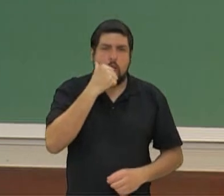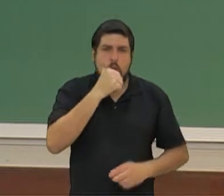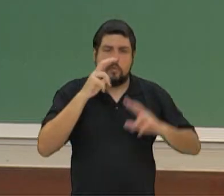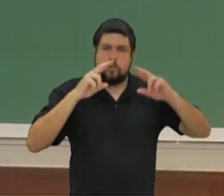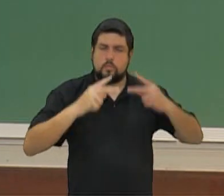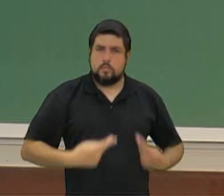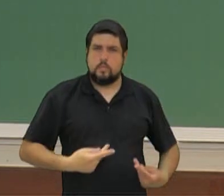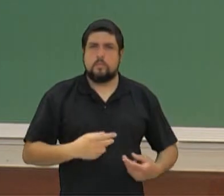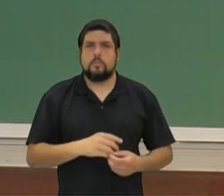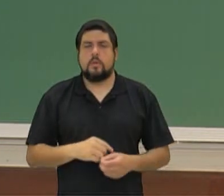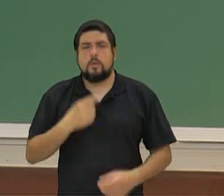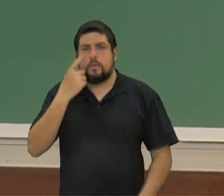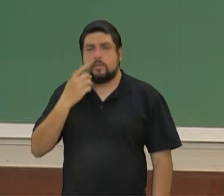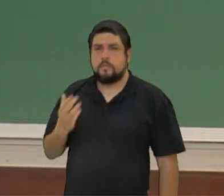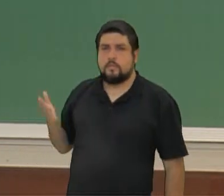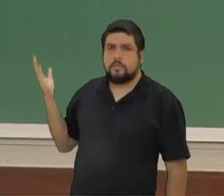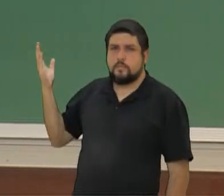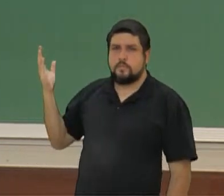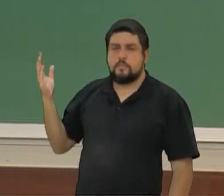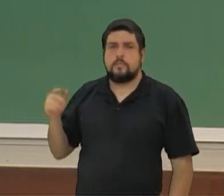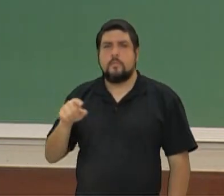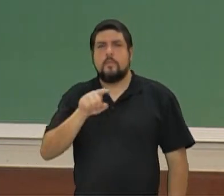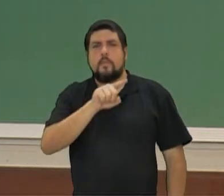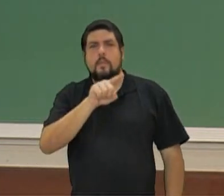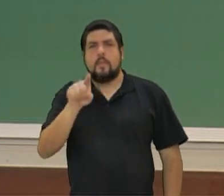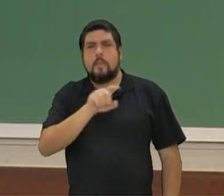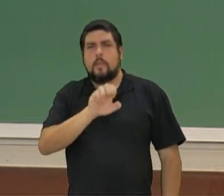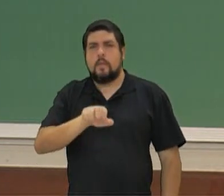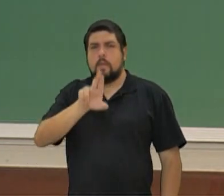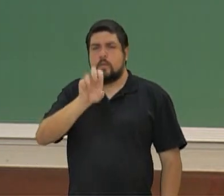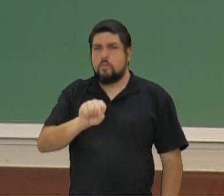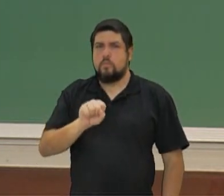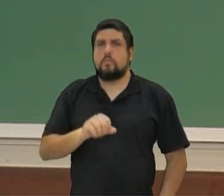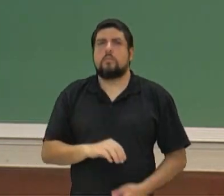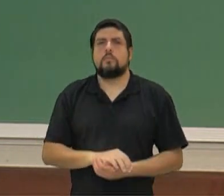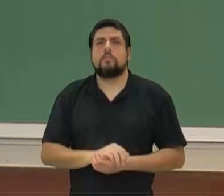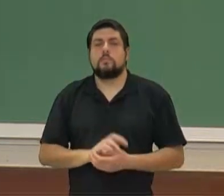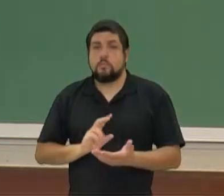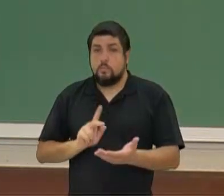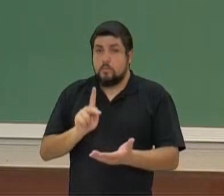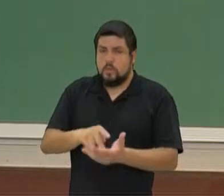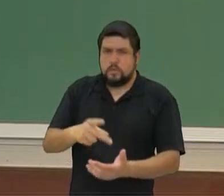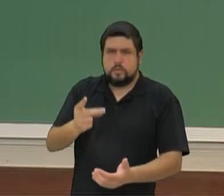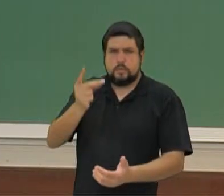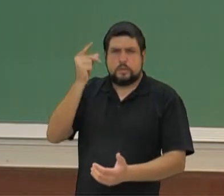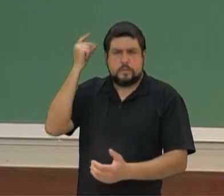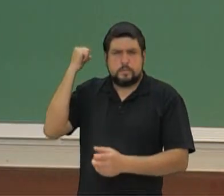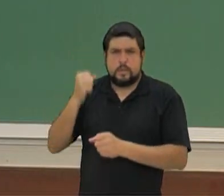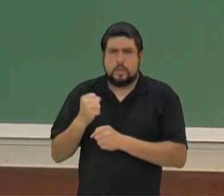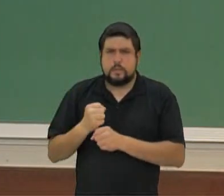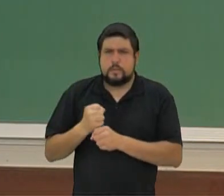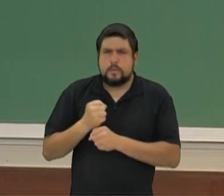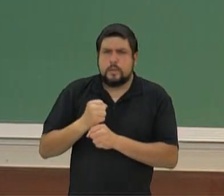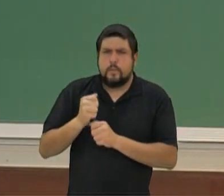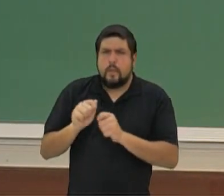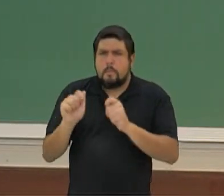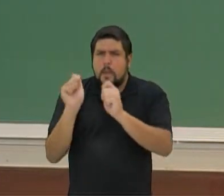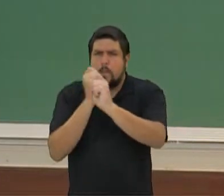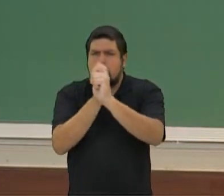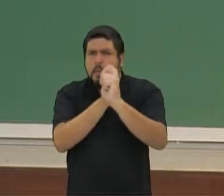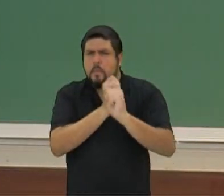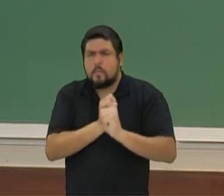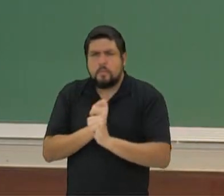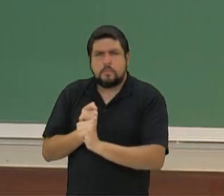estátua de Zeus na cidade de Olímpia. Diz que essa estátua existiu mesmo, gigante, mais de 10 metros de altura,